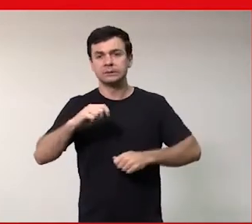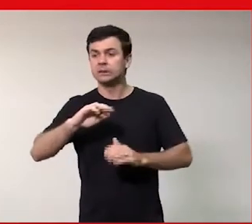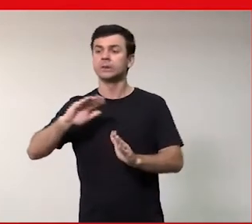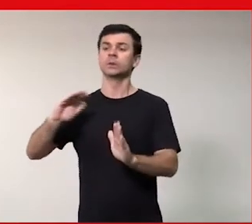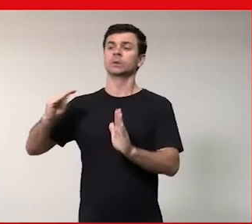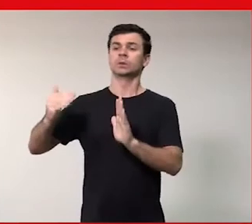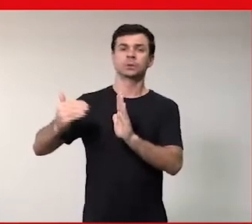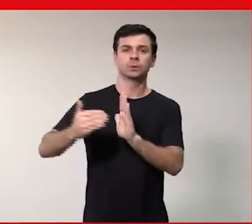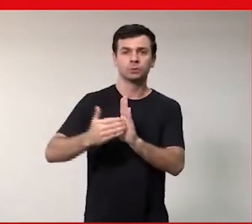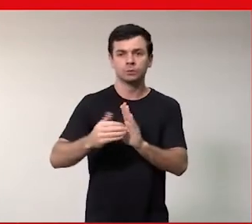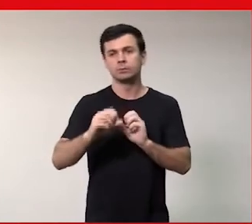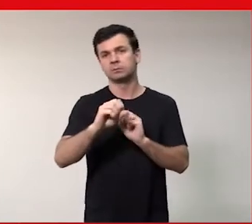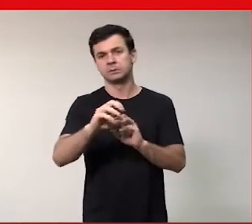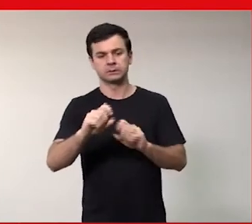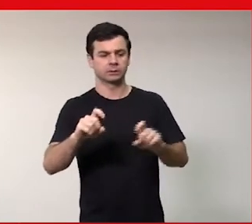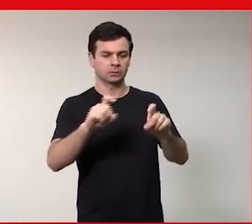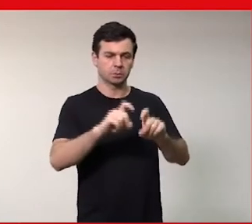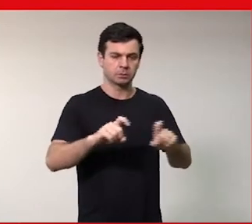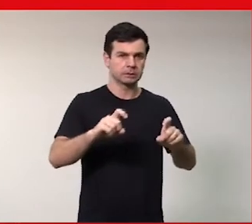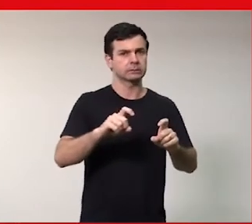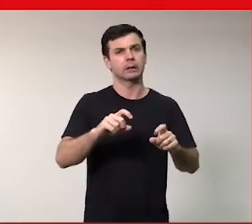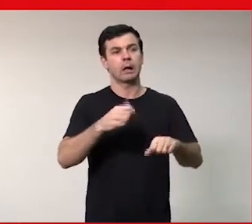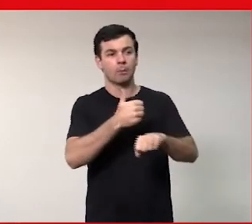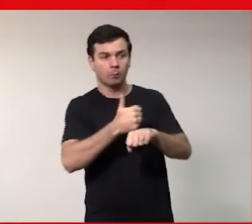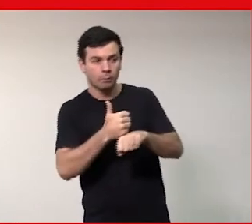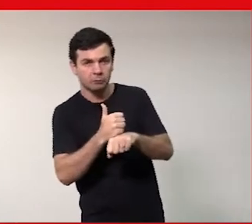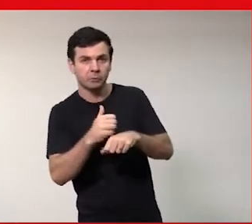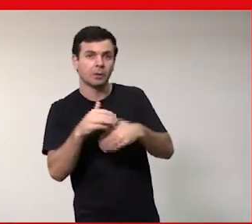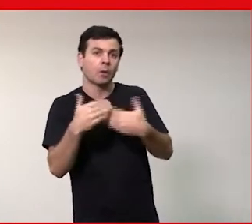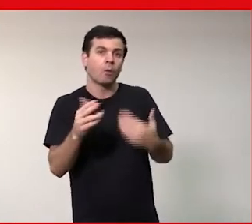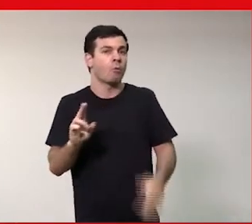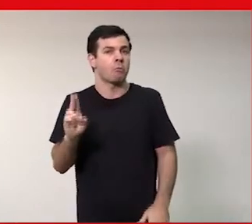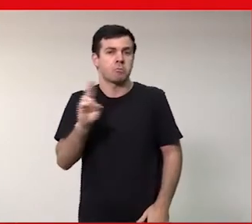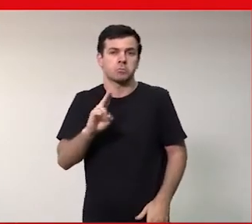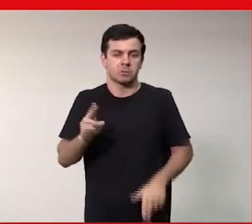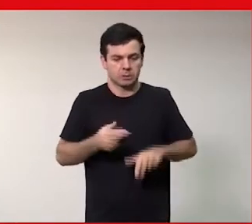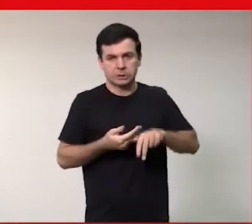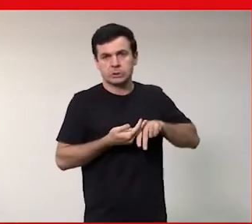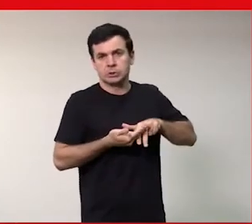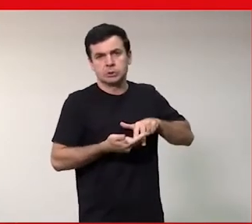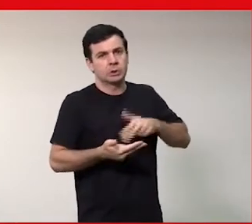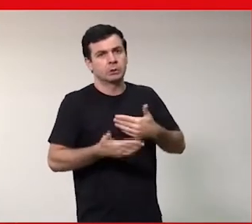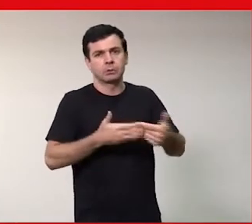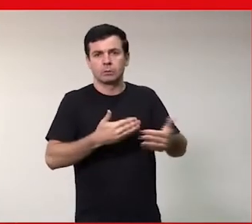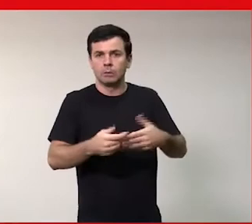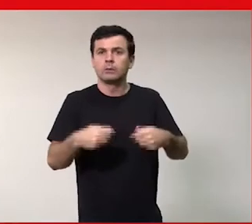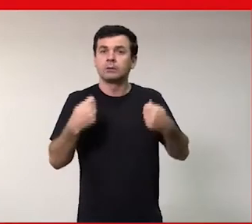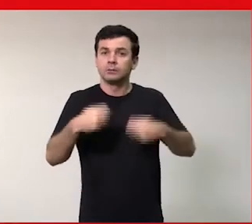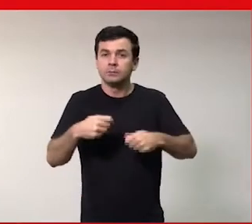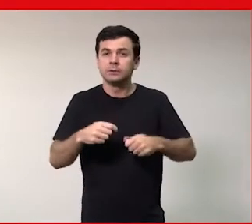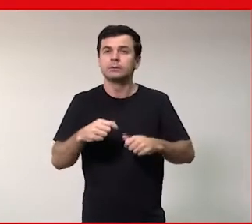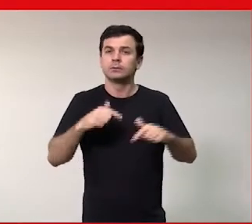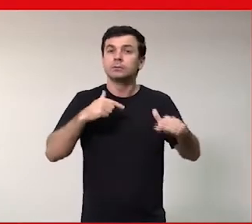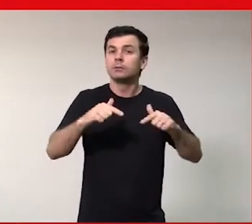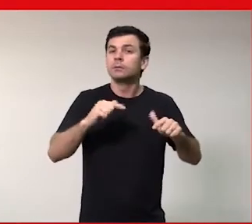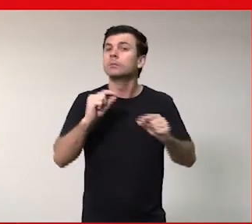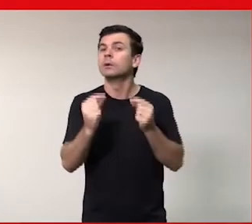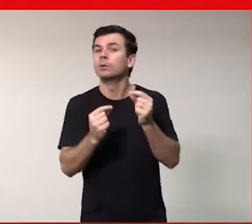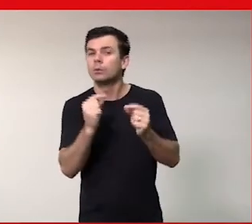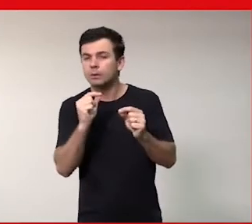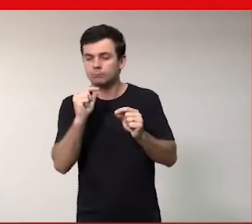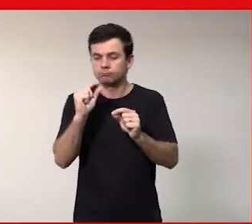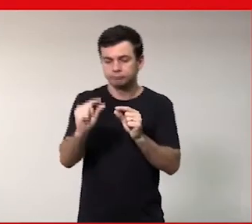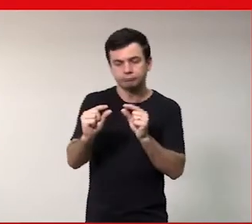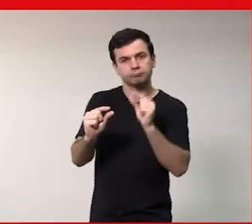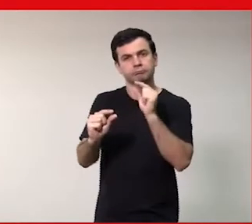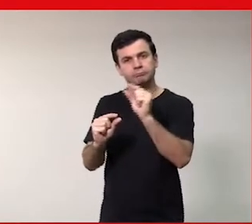quem vai para a área de computação ou não independente de gênero então a gente tem que realmente fazer esse papelzinho de formiguinha e